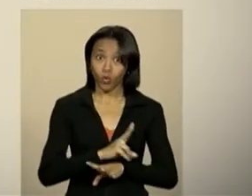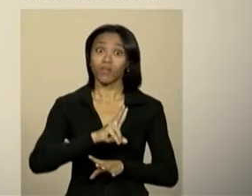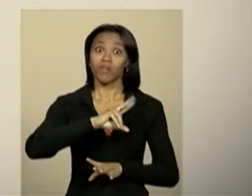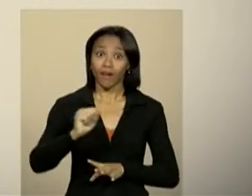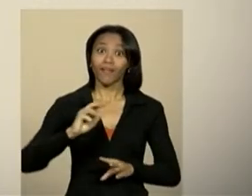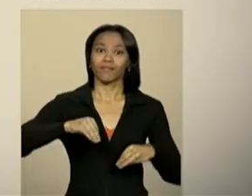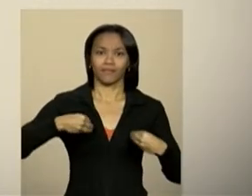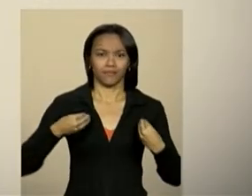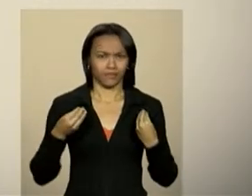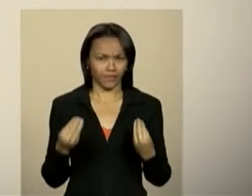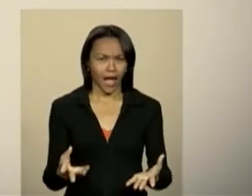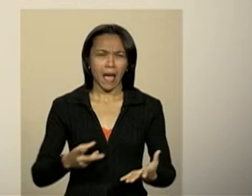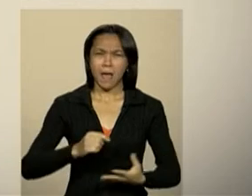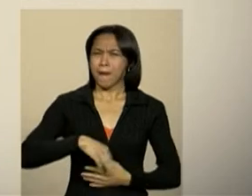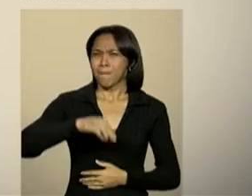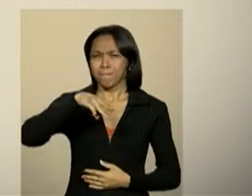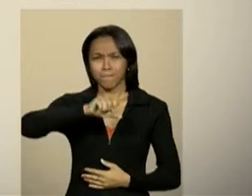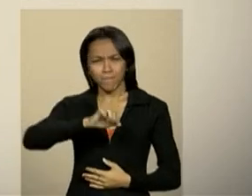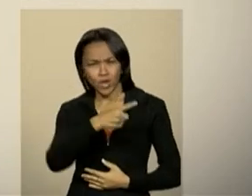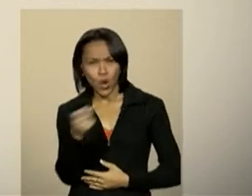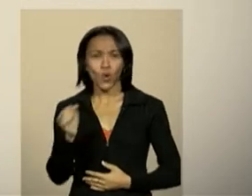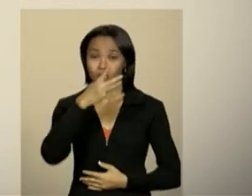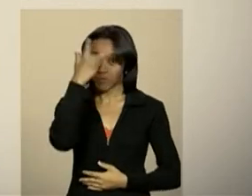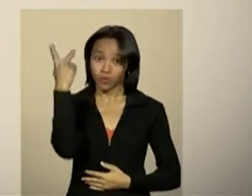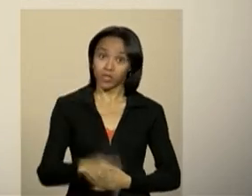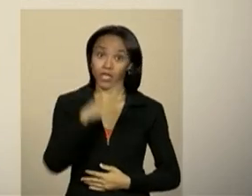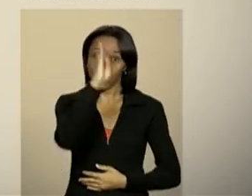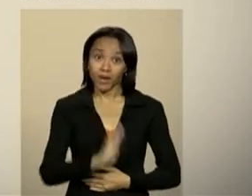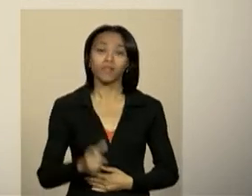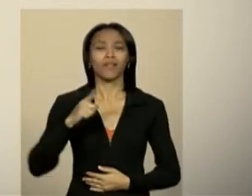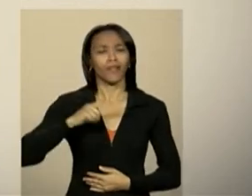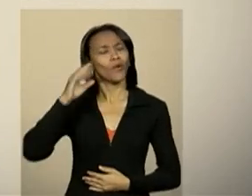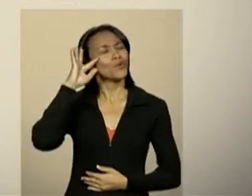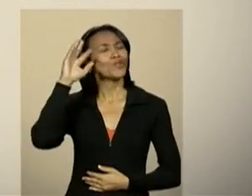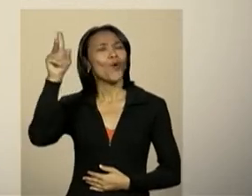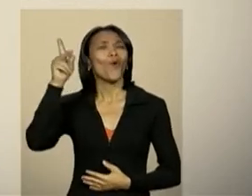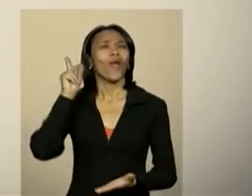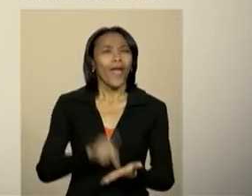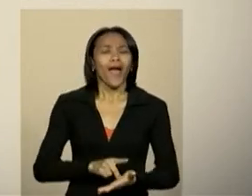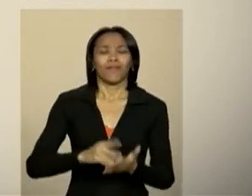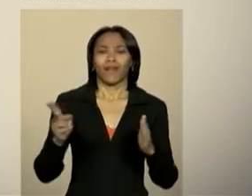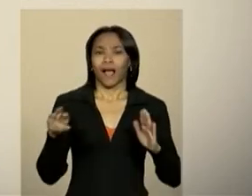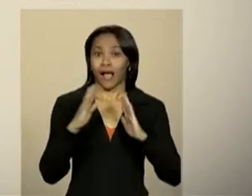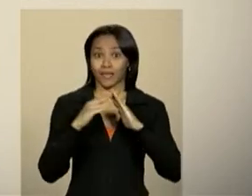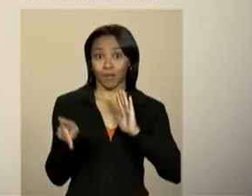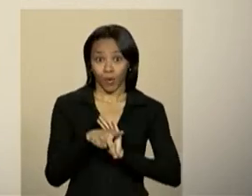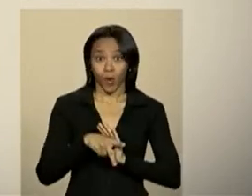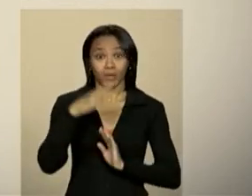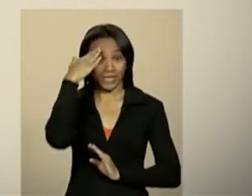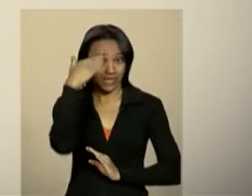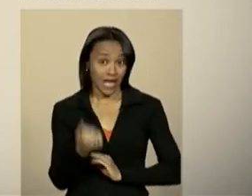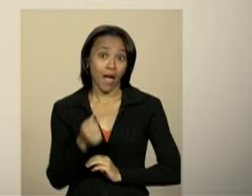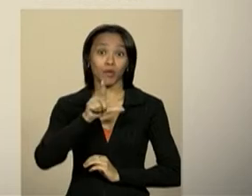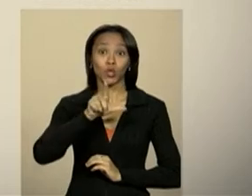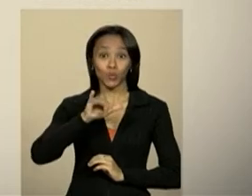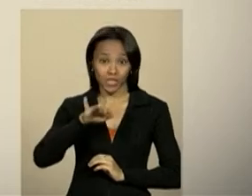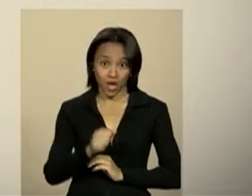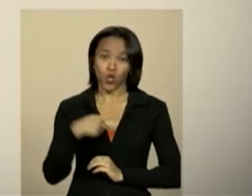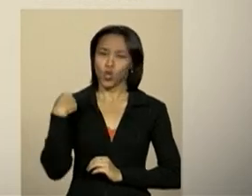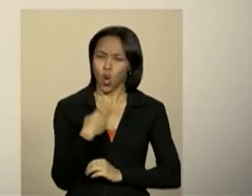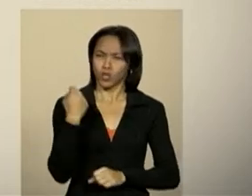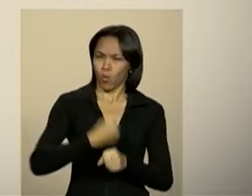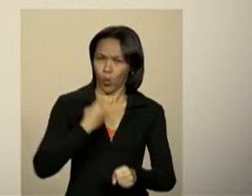garantir que milhões de famílias brasileiras realizem o sonho da casa própria. Sabe, Luciano, nós estamos